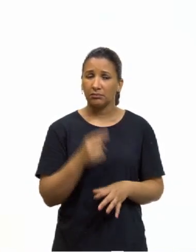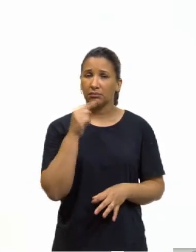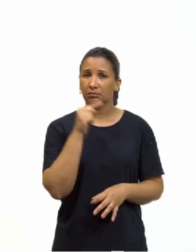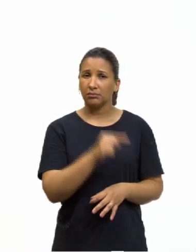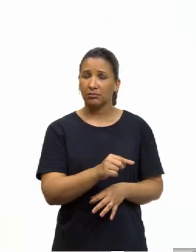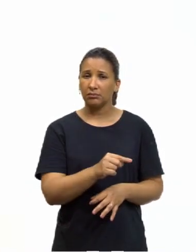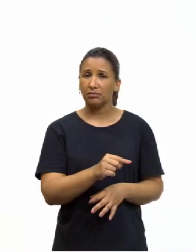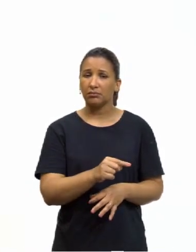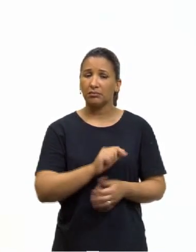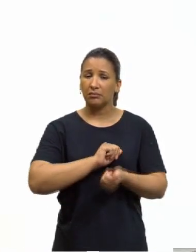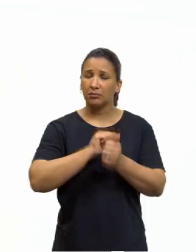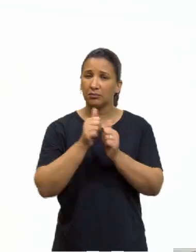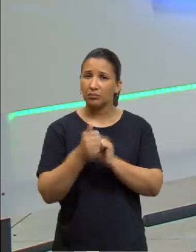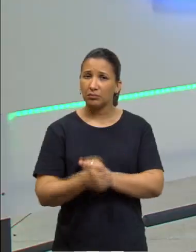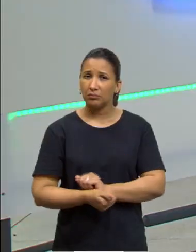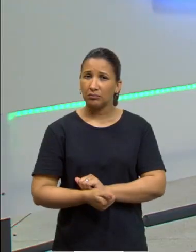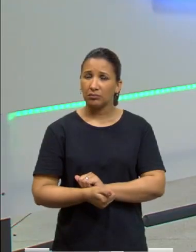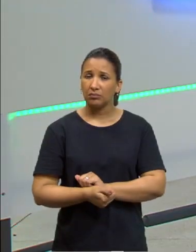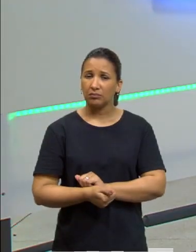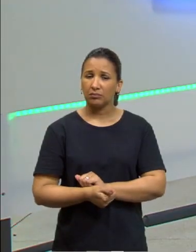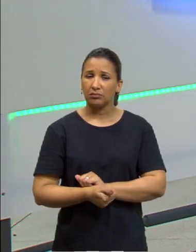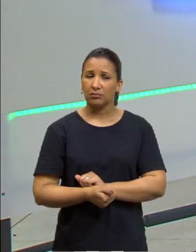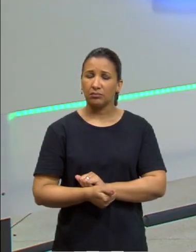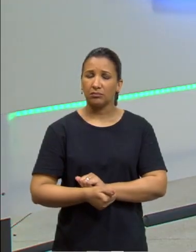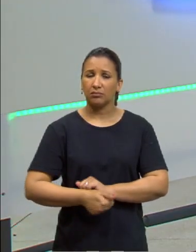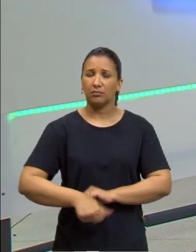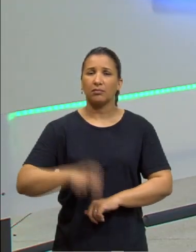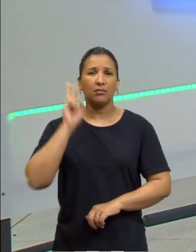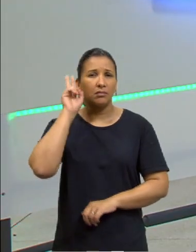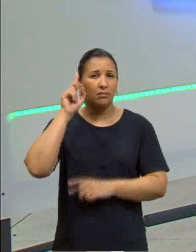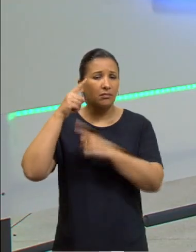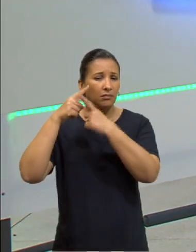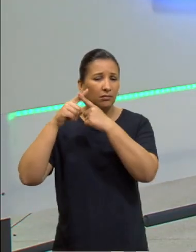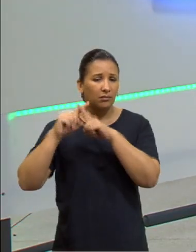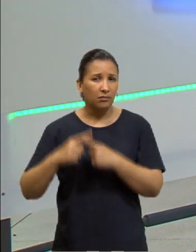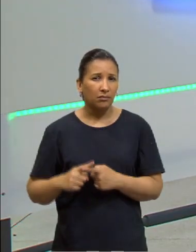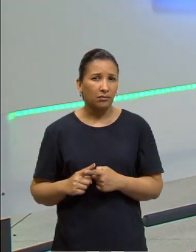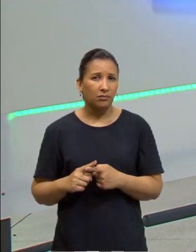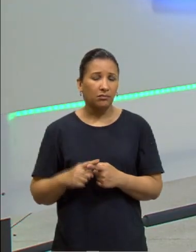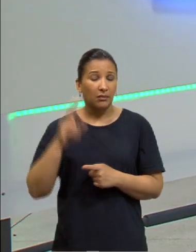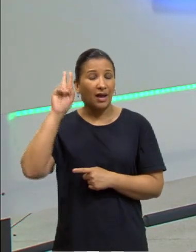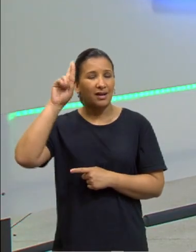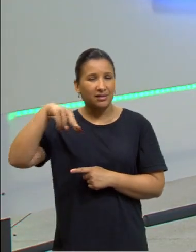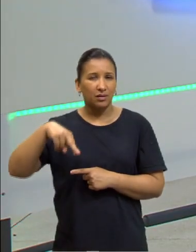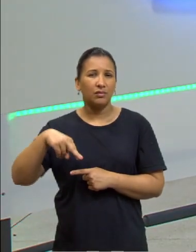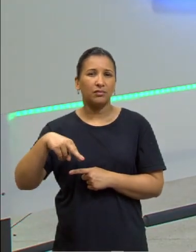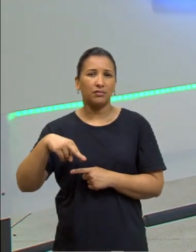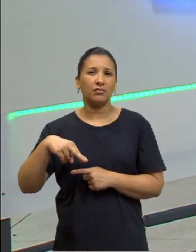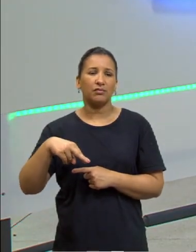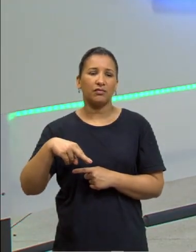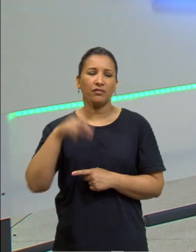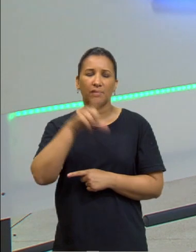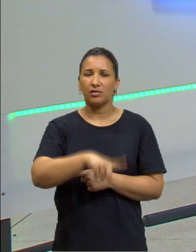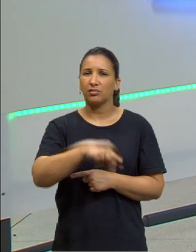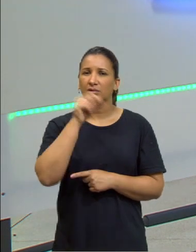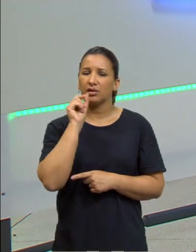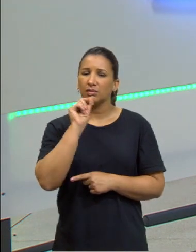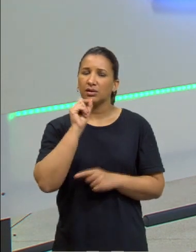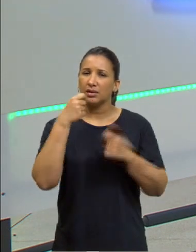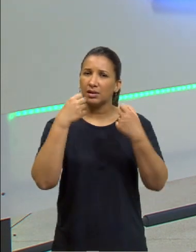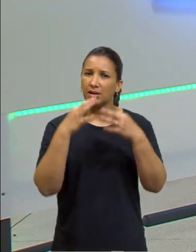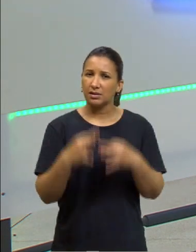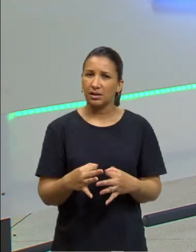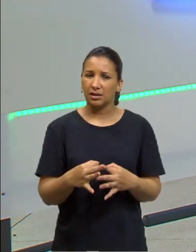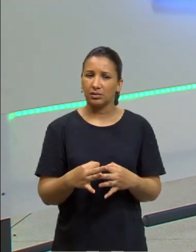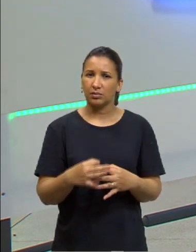jogo, a razão vai determinar o que é correto dentro da ideia de verdade. Então, eu sou capaz